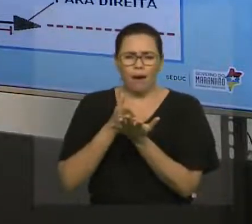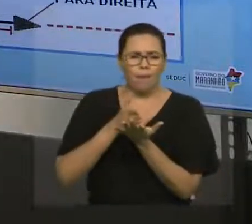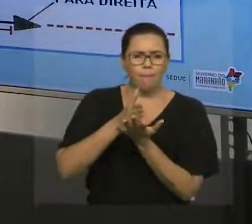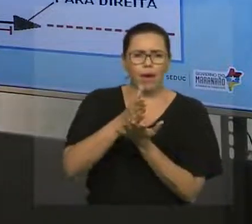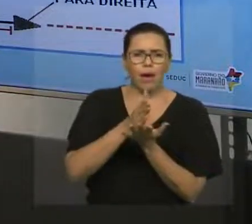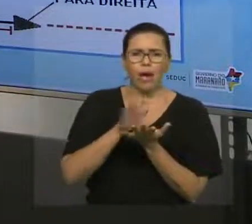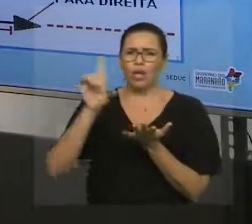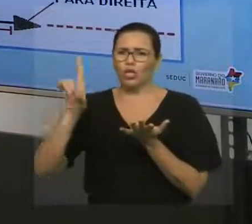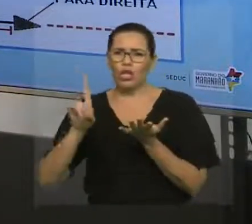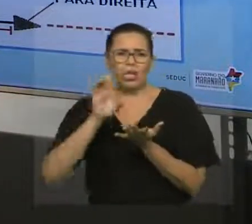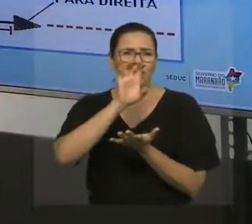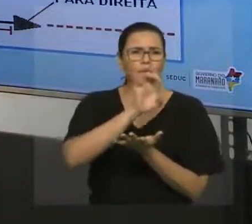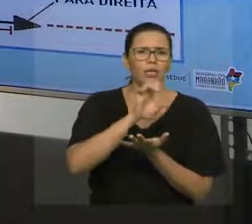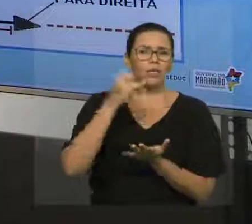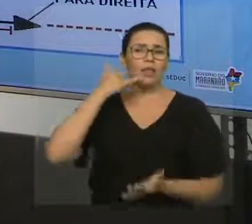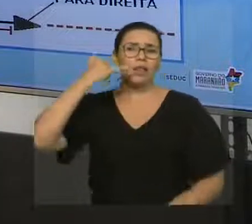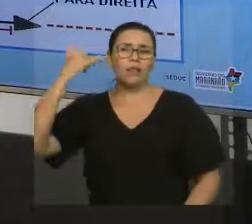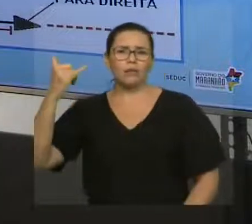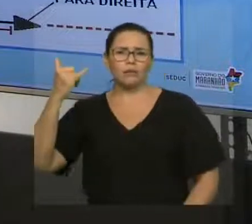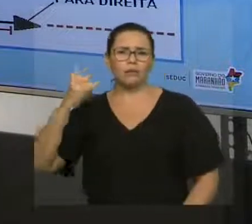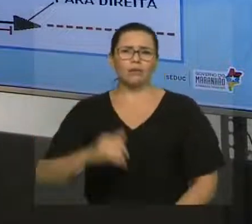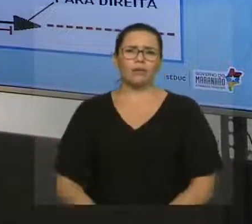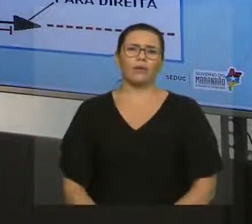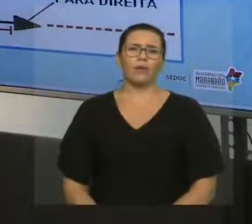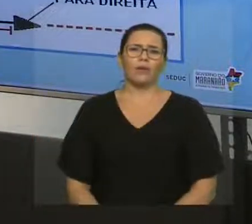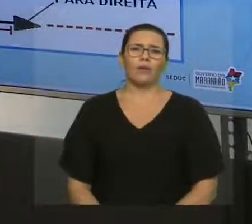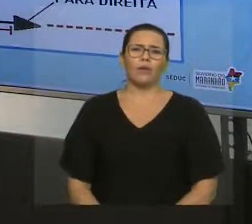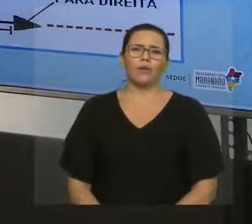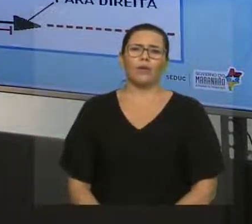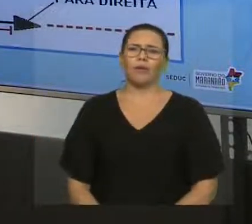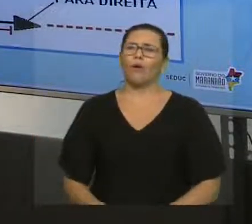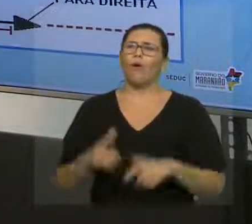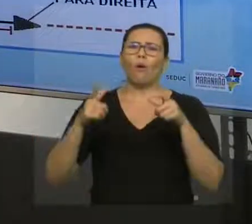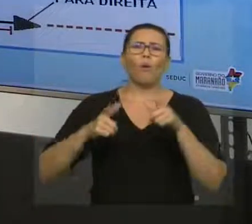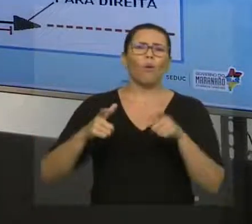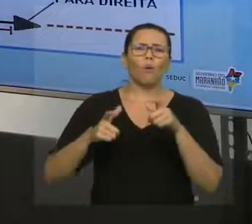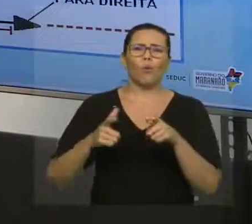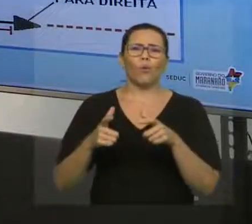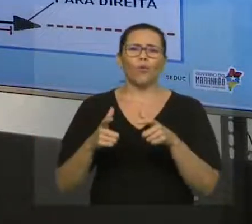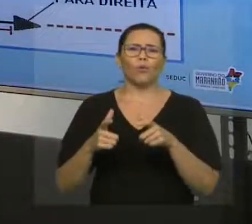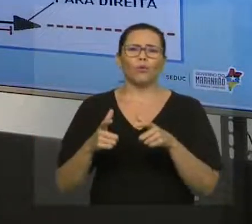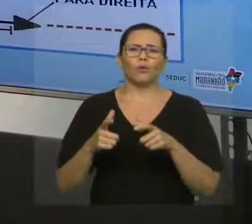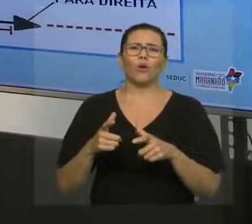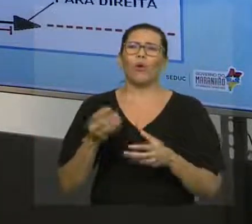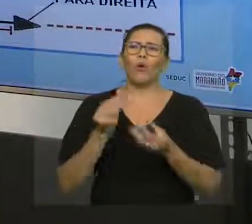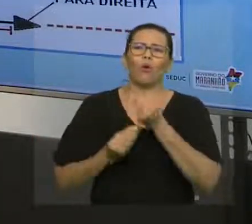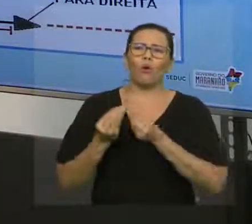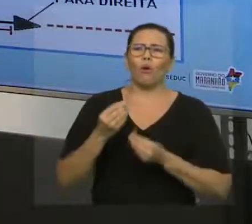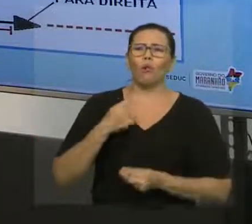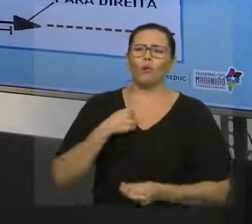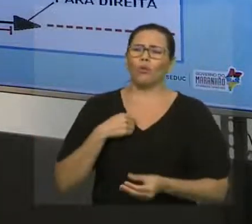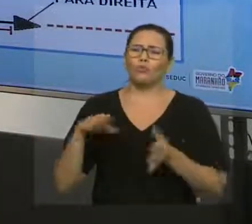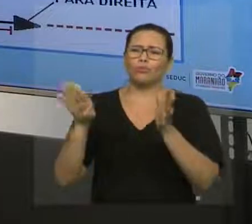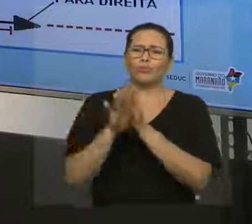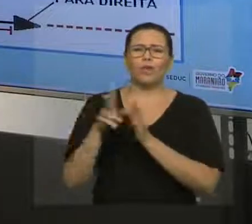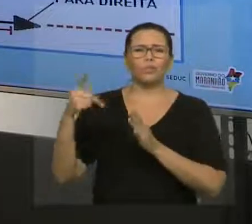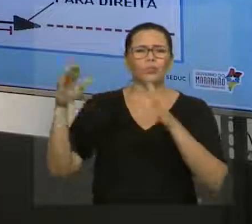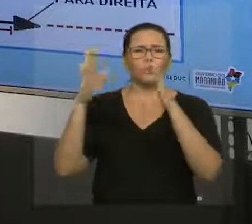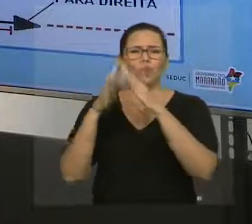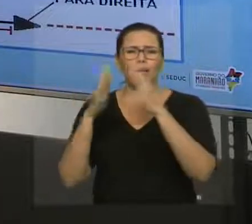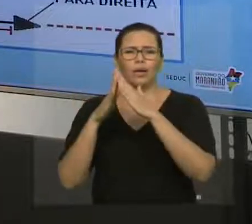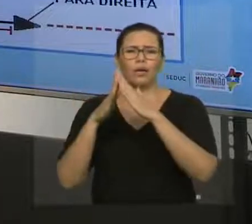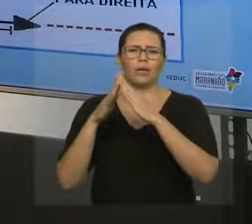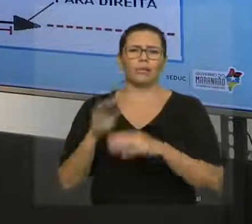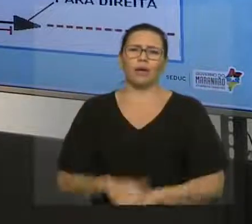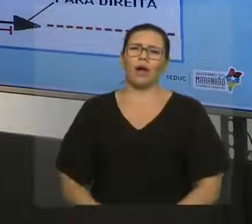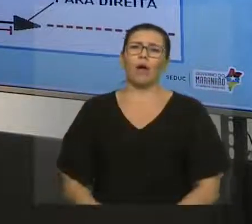E você vai lá, liga para fulano de tal, aí diz assim, onde é que... Como é que eu faço para chegar aí na sua casa, por exemplo? O rapaz